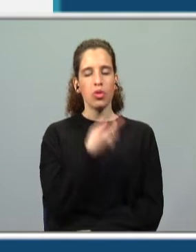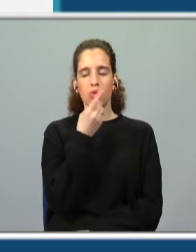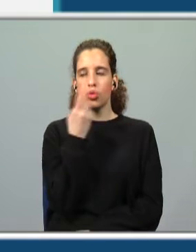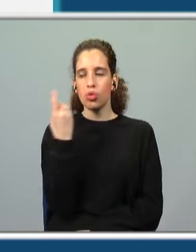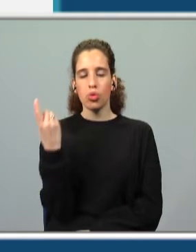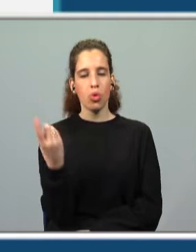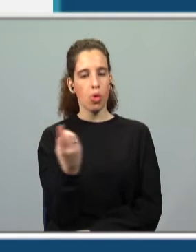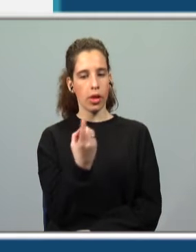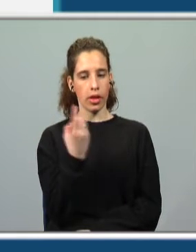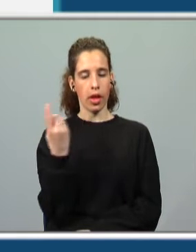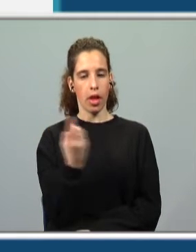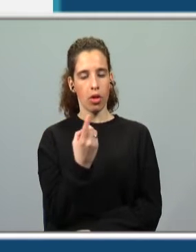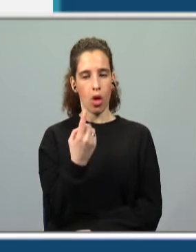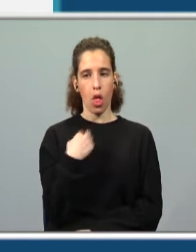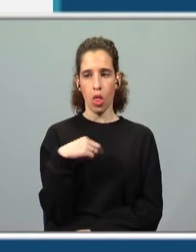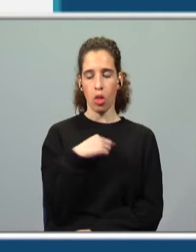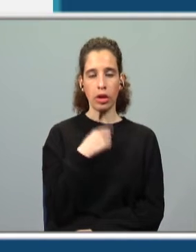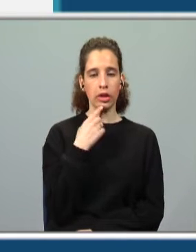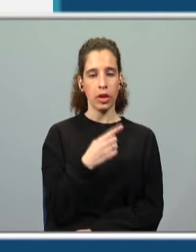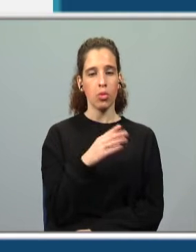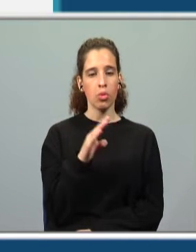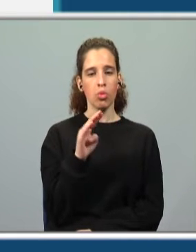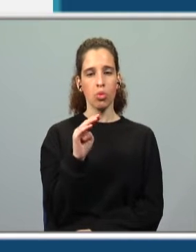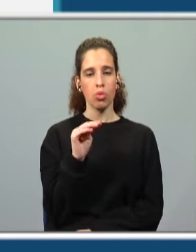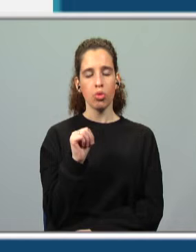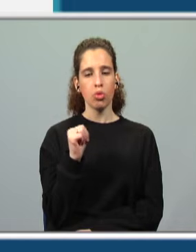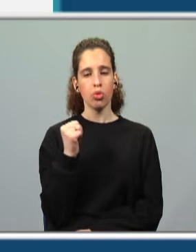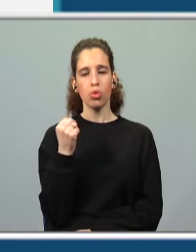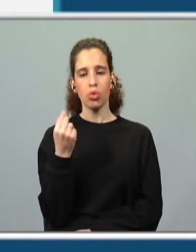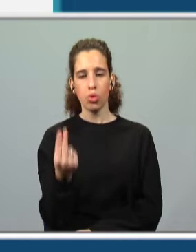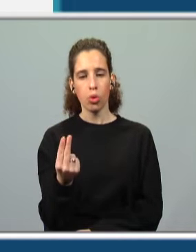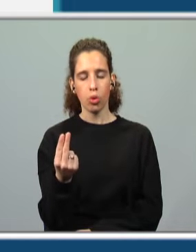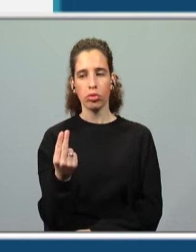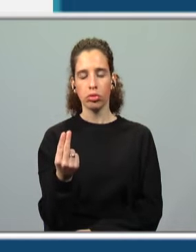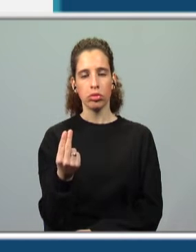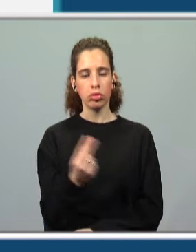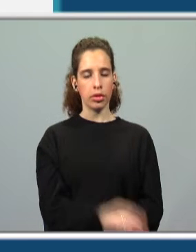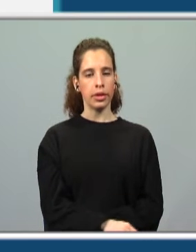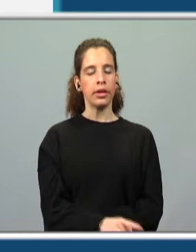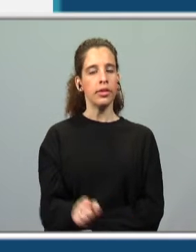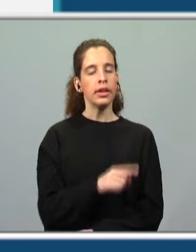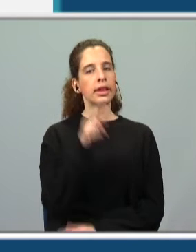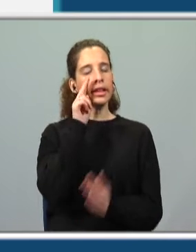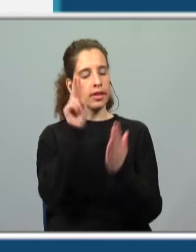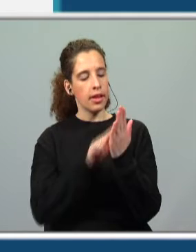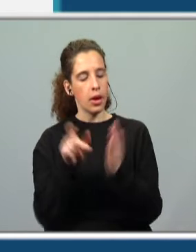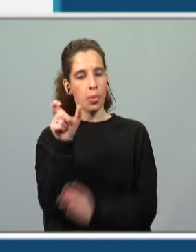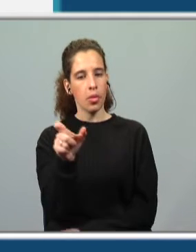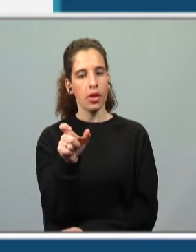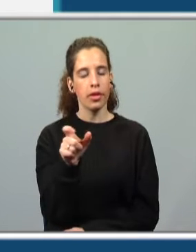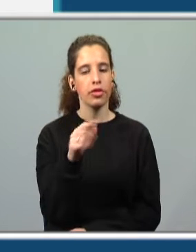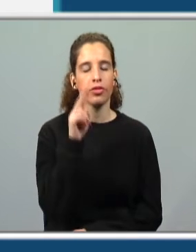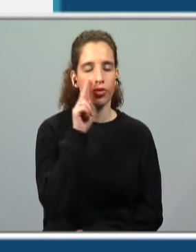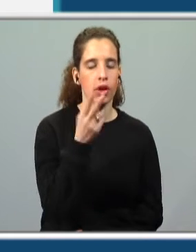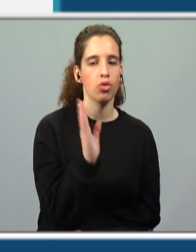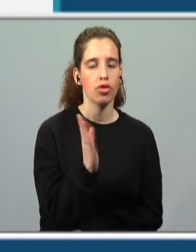Nós pronunciamos SU. Mas, então, como é que vocês... Pois eu sei, vocês já leram a palavra, vocês já a